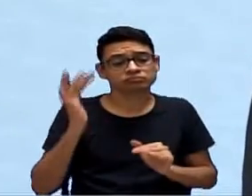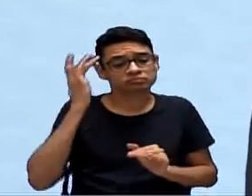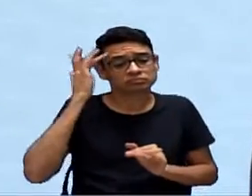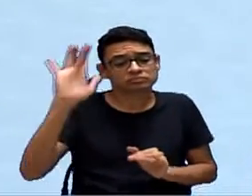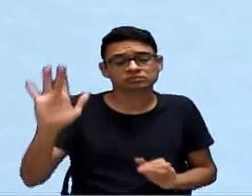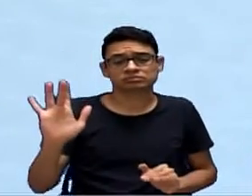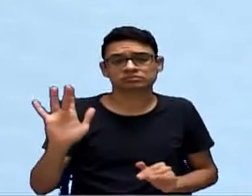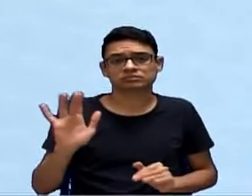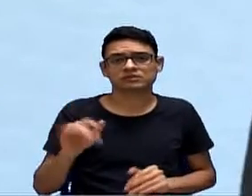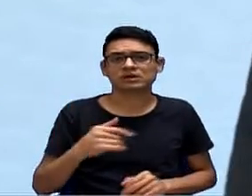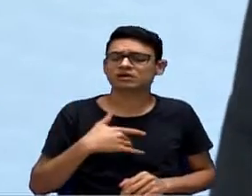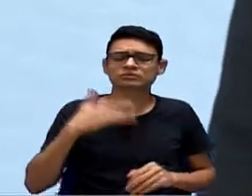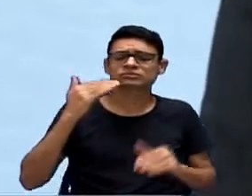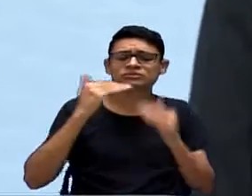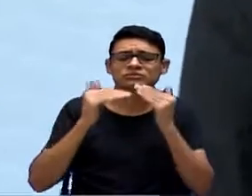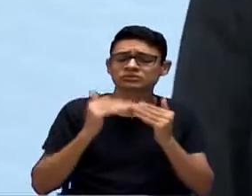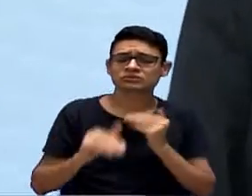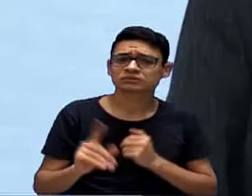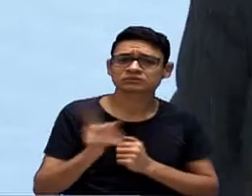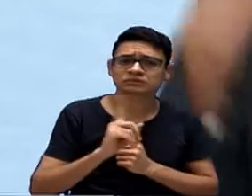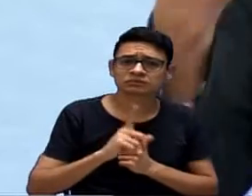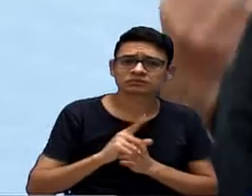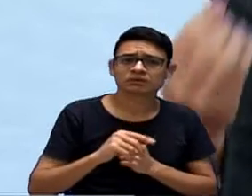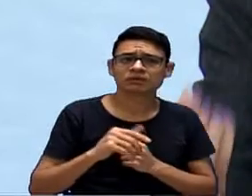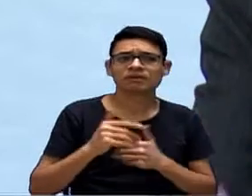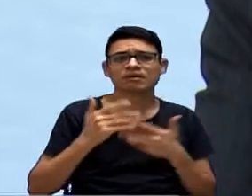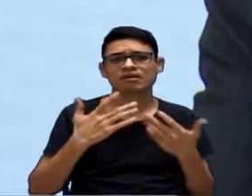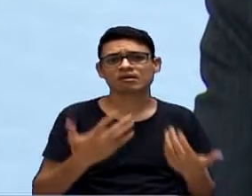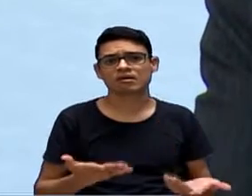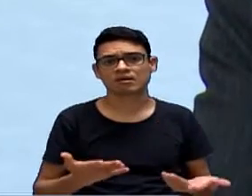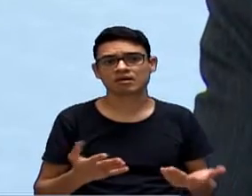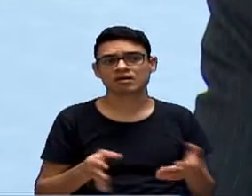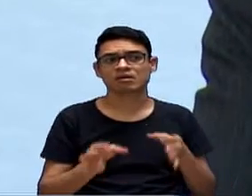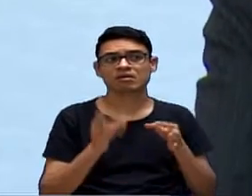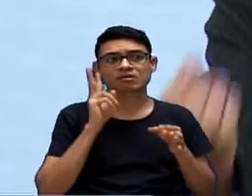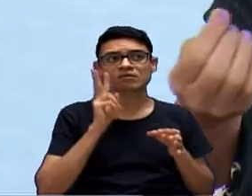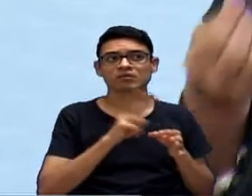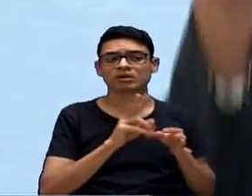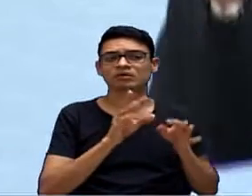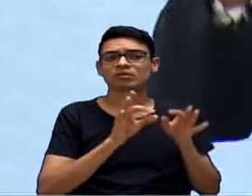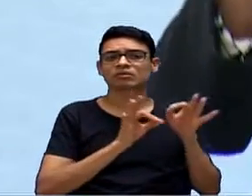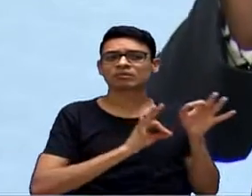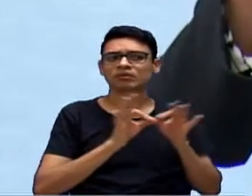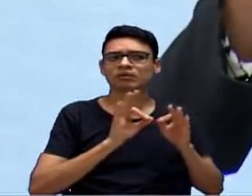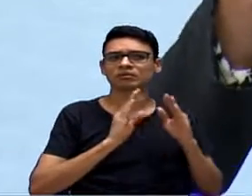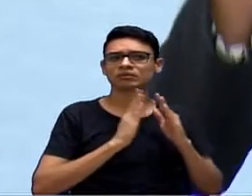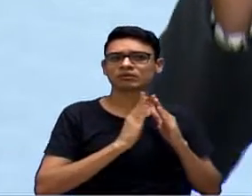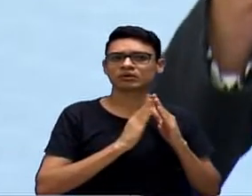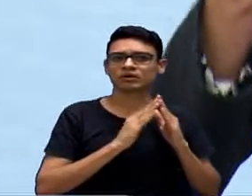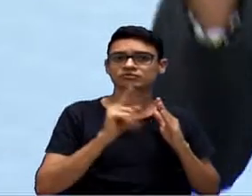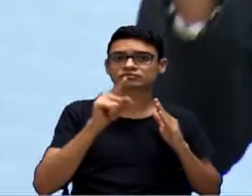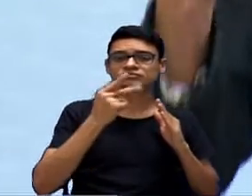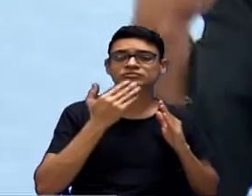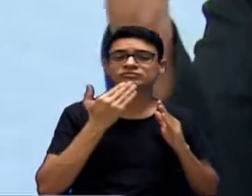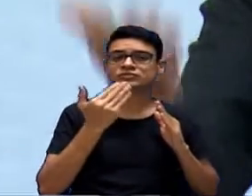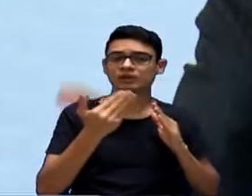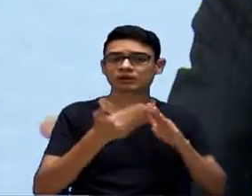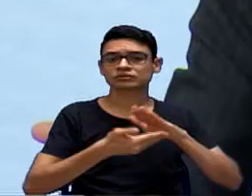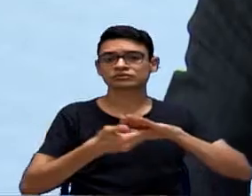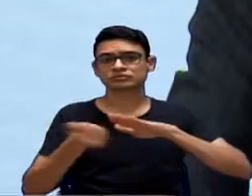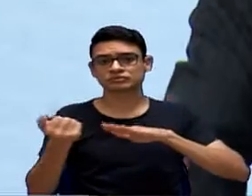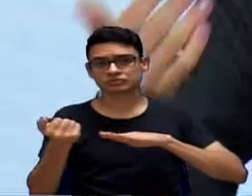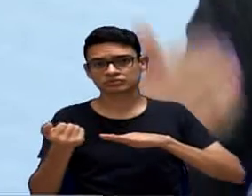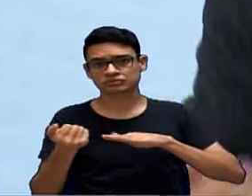colocando uma questão que eu vejo, sinceramente. Quando tem projeto na casa que o senhor já pediu para retirar, houve momentos que já foi